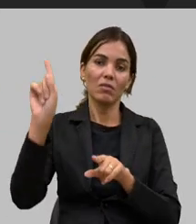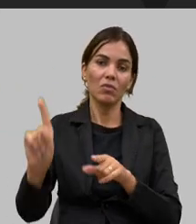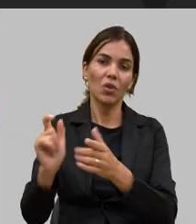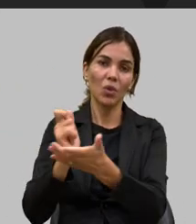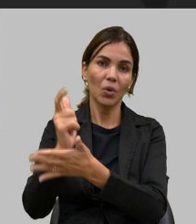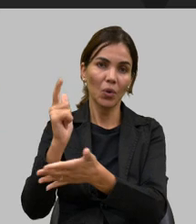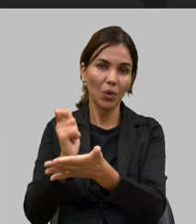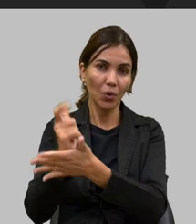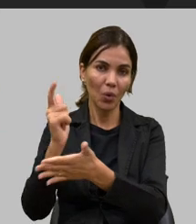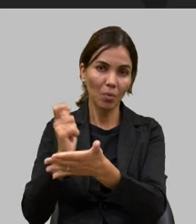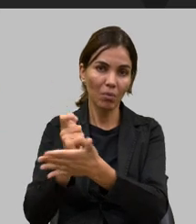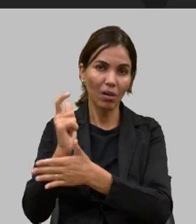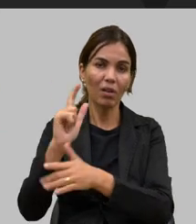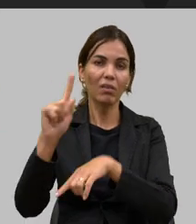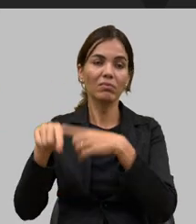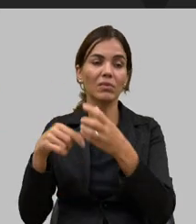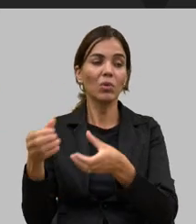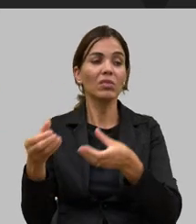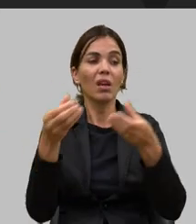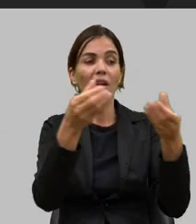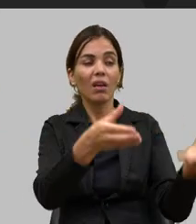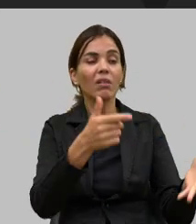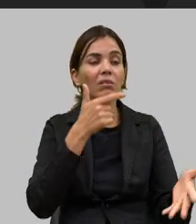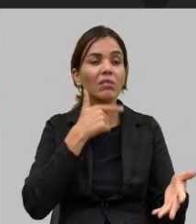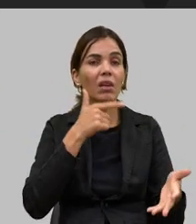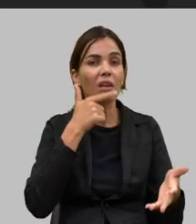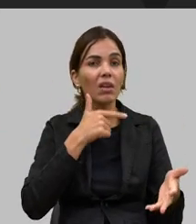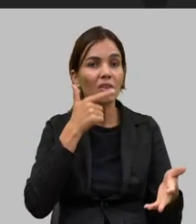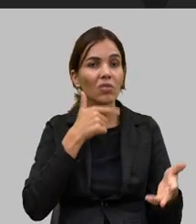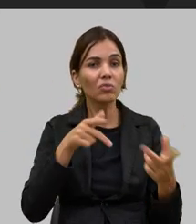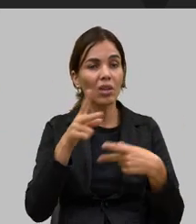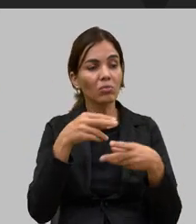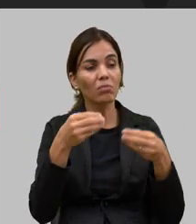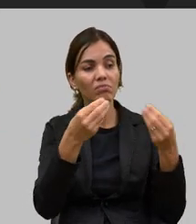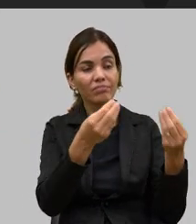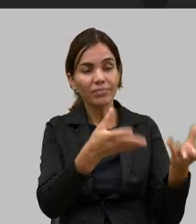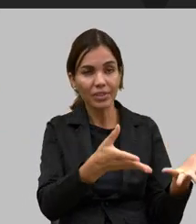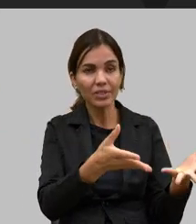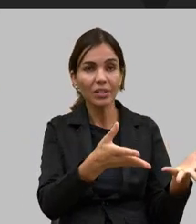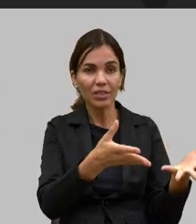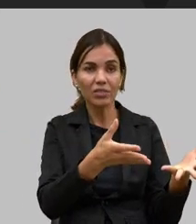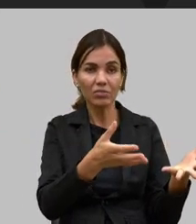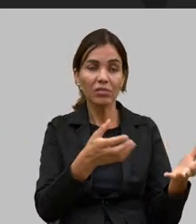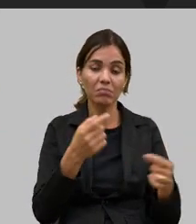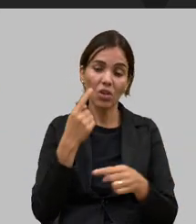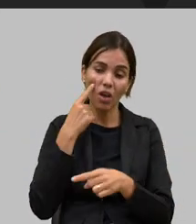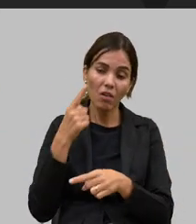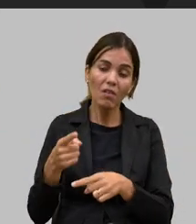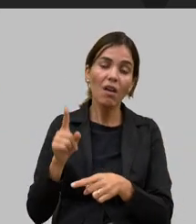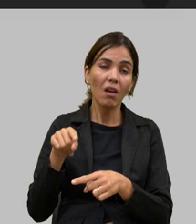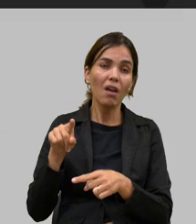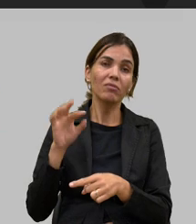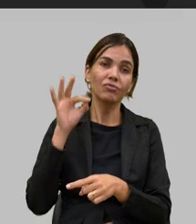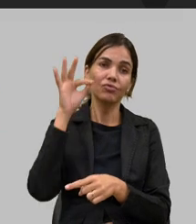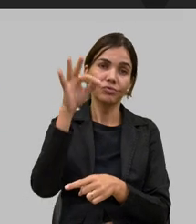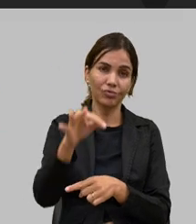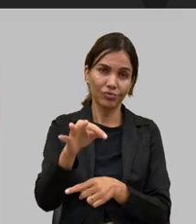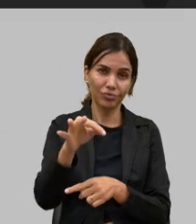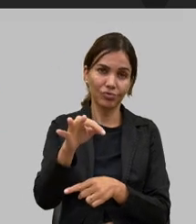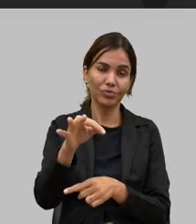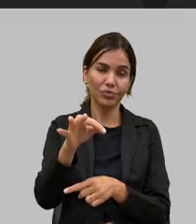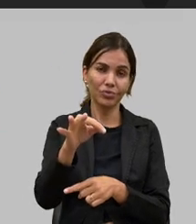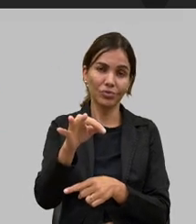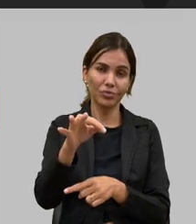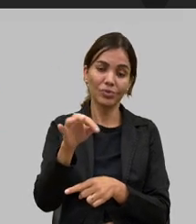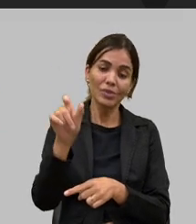Caiado um queijo de presente para ele poder comprar ele entrou lá e comprou também isso é o futuro e o produtor nosso pequeno